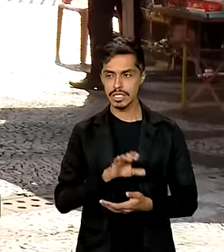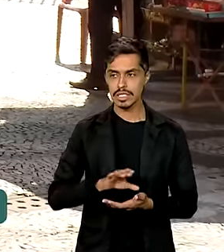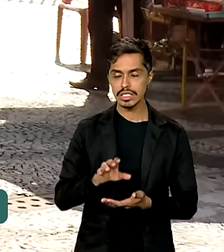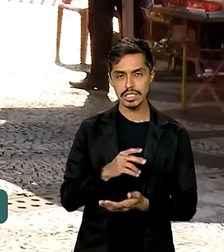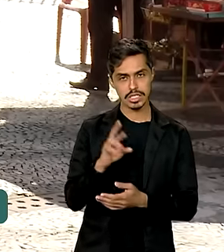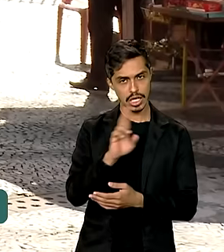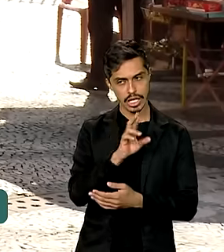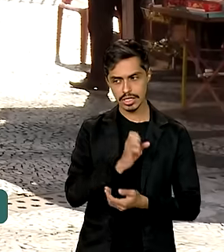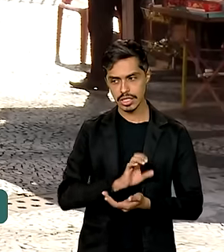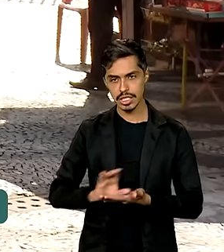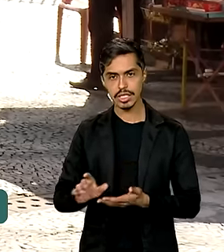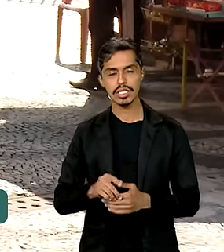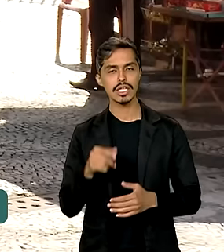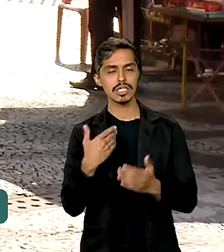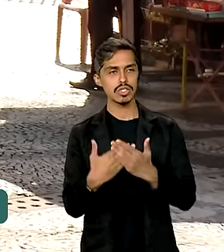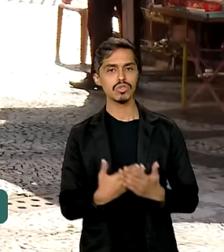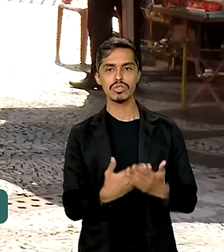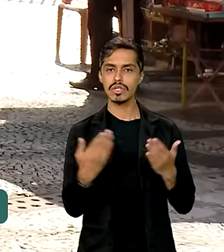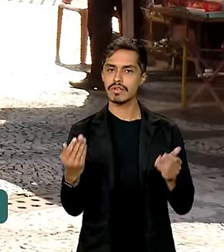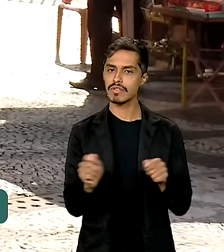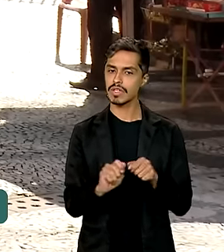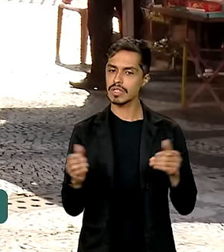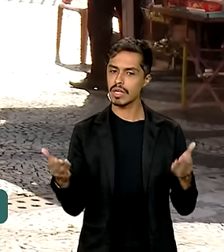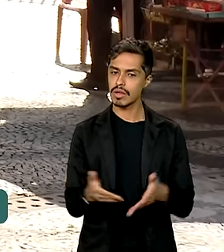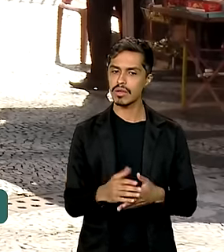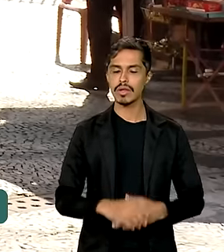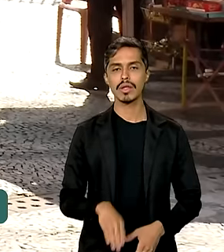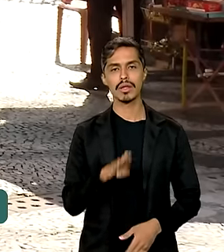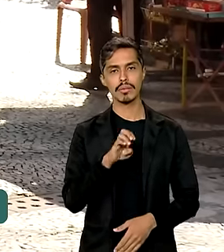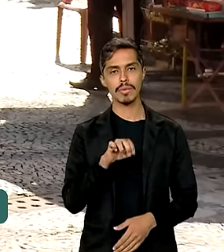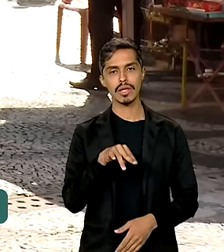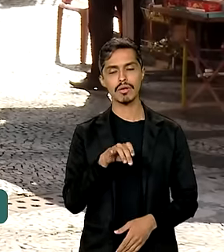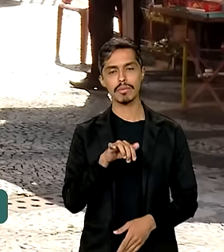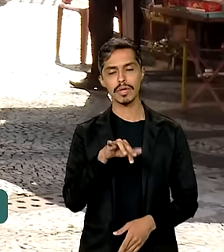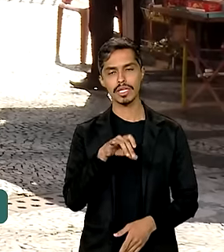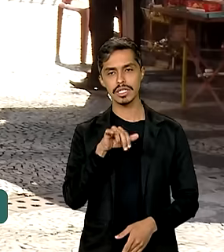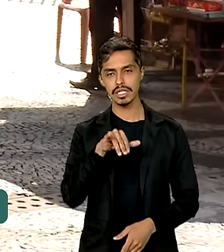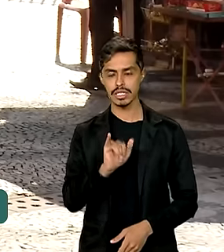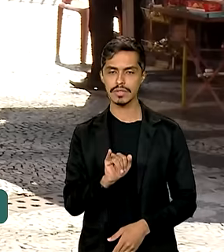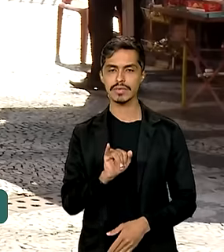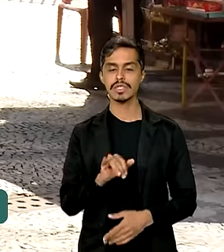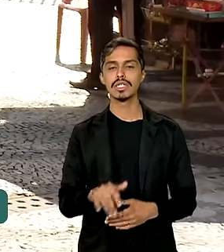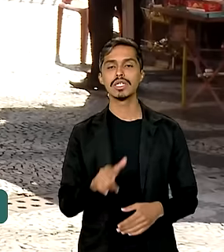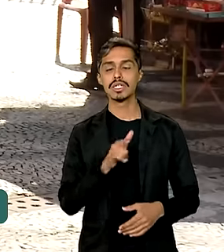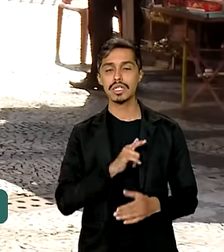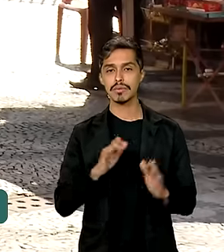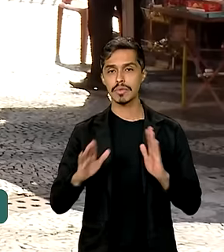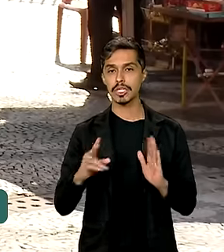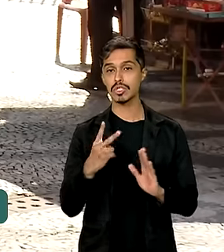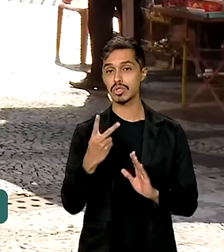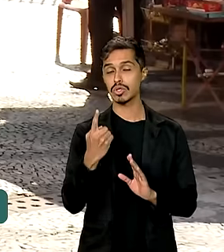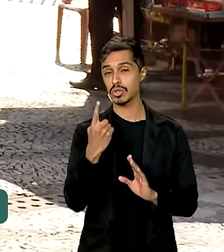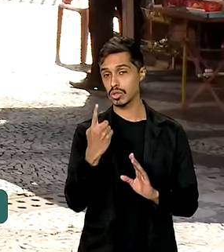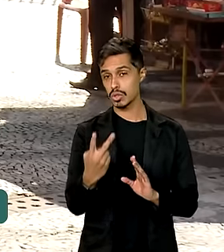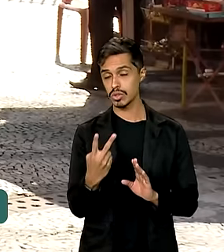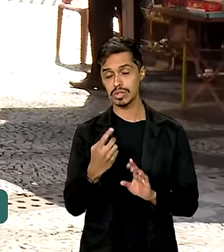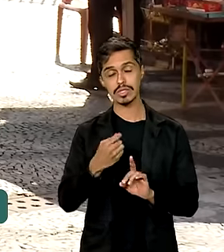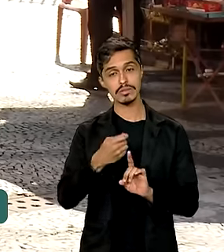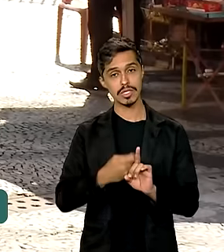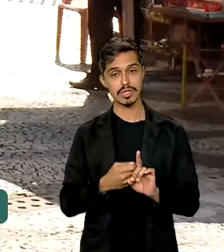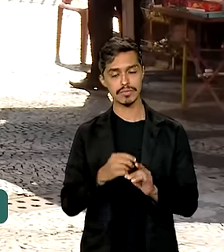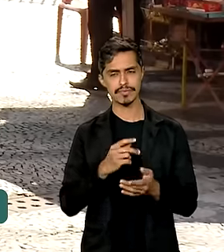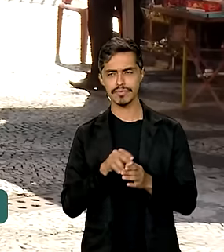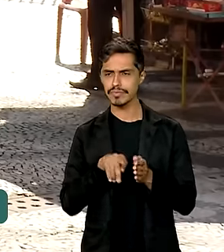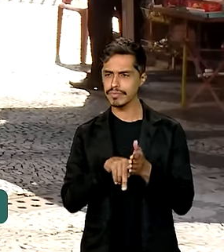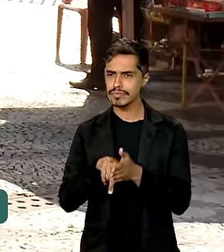levantamento, que vai ser realizado pela consultoria Bem Company e vai ter duração de 12 meses. Com o levantamento,